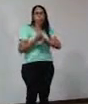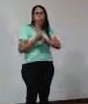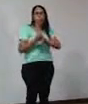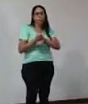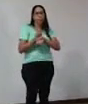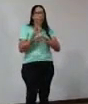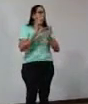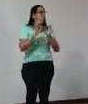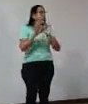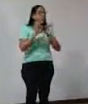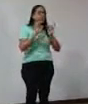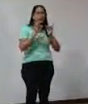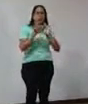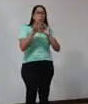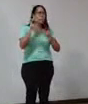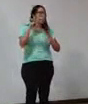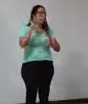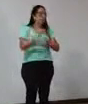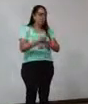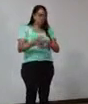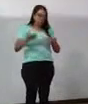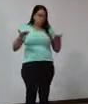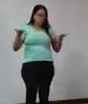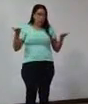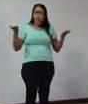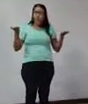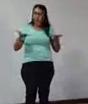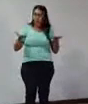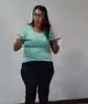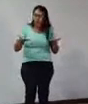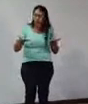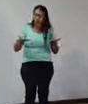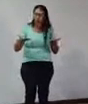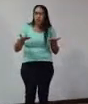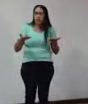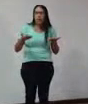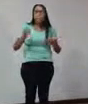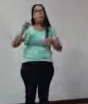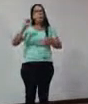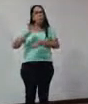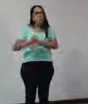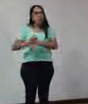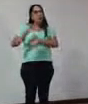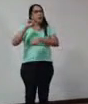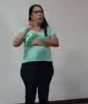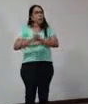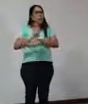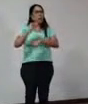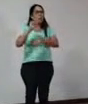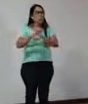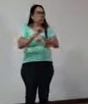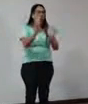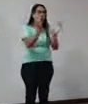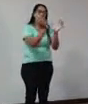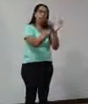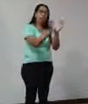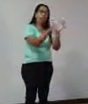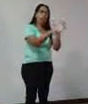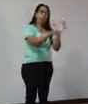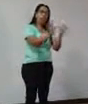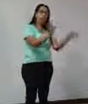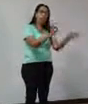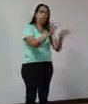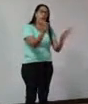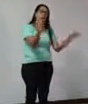mas agora, então, eu não vou fazer até que eu seja devidamente preparada pela rede.